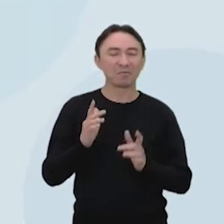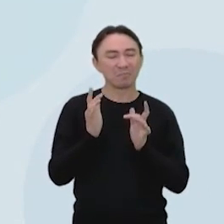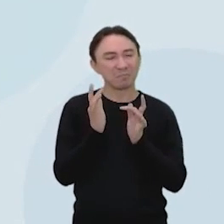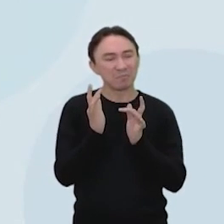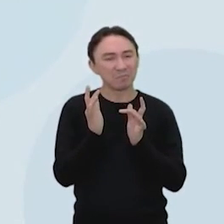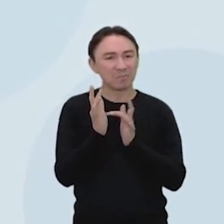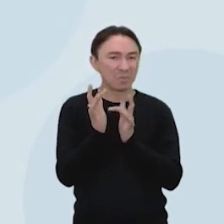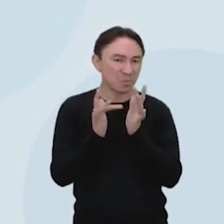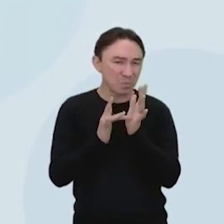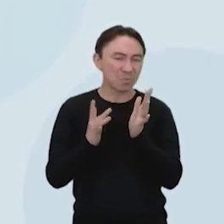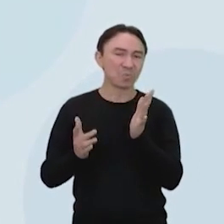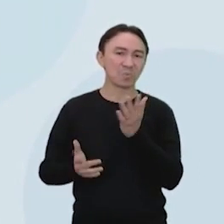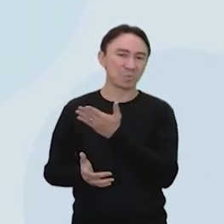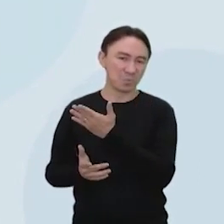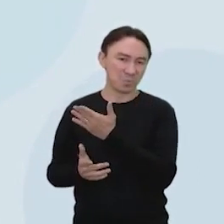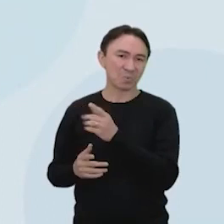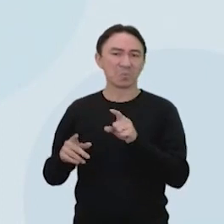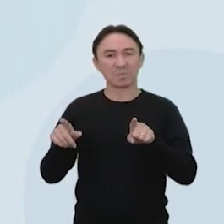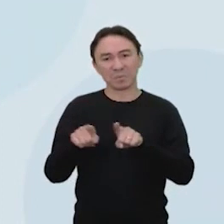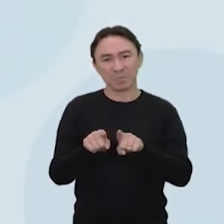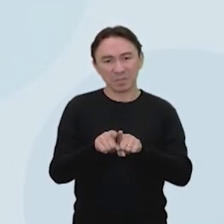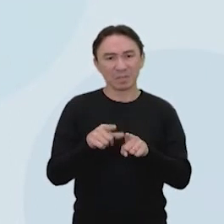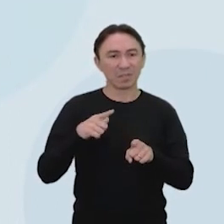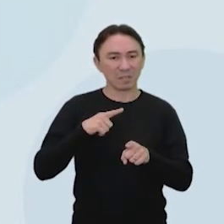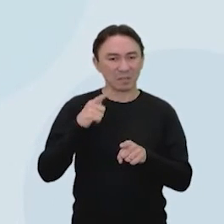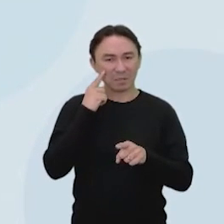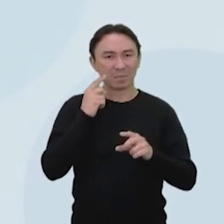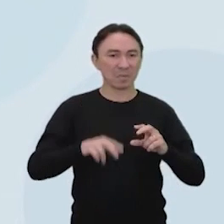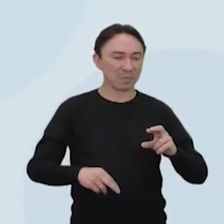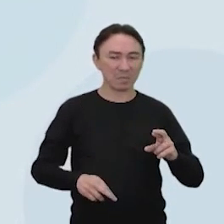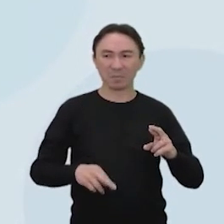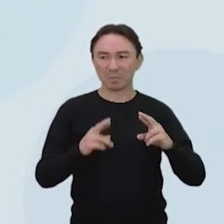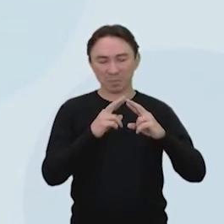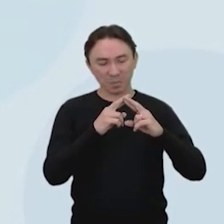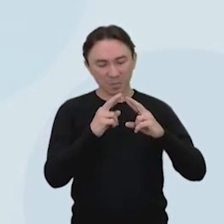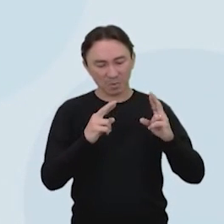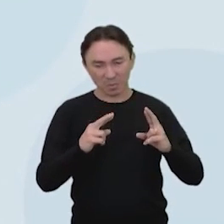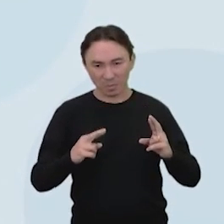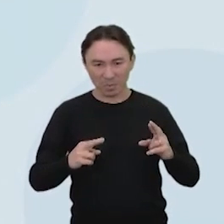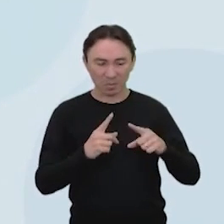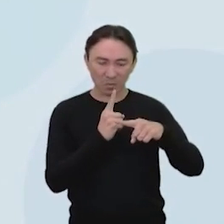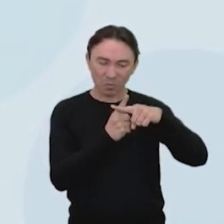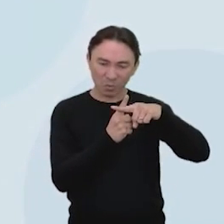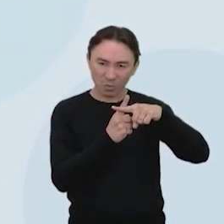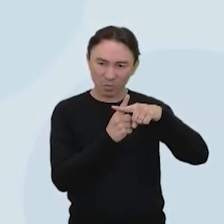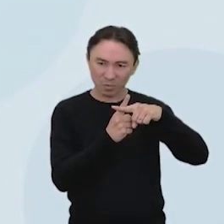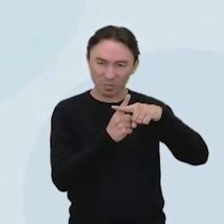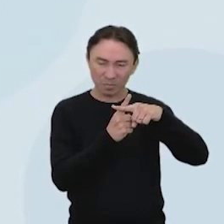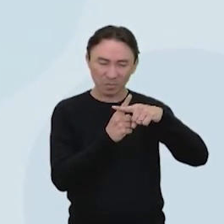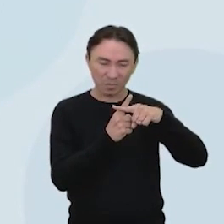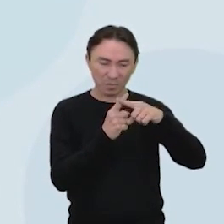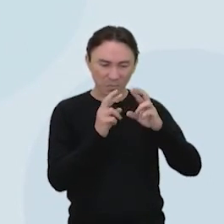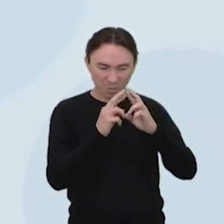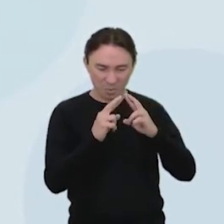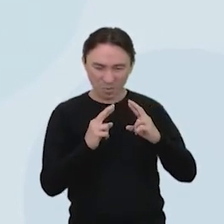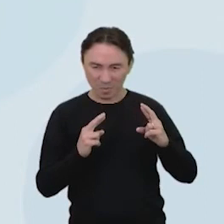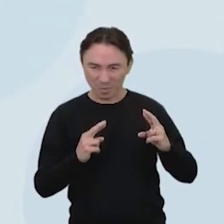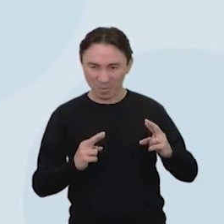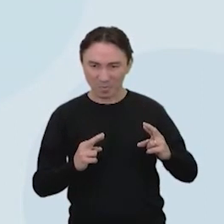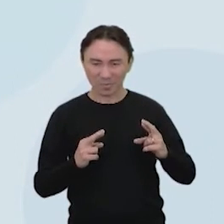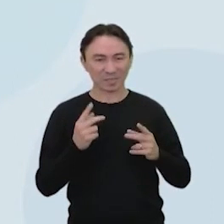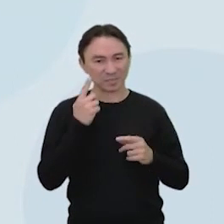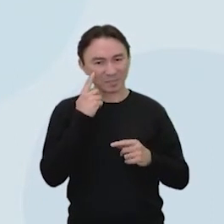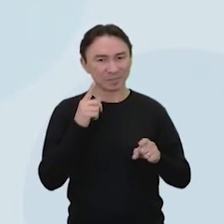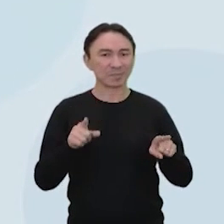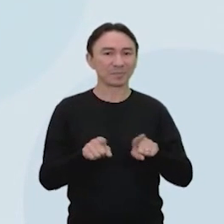tercinho, né? E aí, a gente consegue, nesse espelho, olhando com calma, a gente vê a imagem do casal de costas. A gente vê